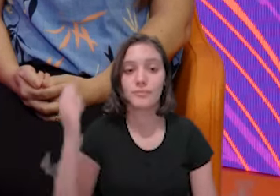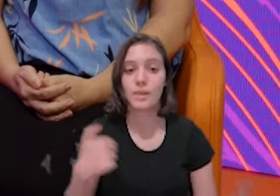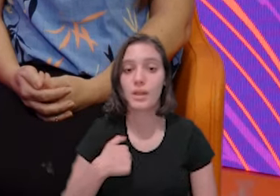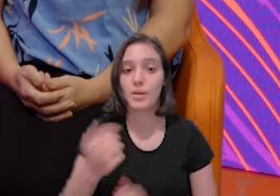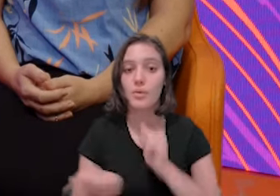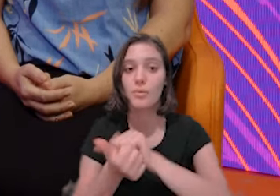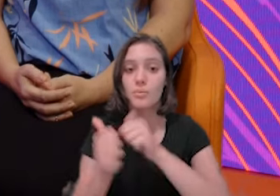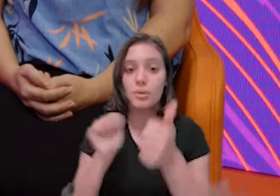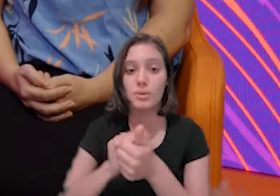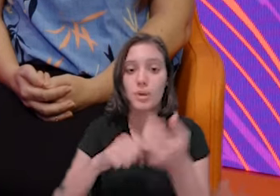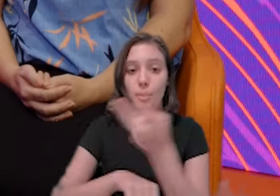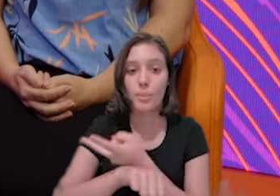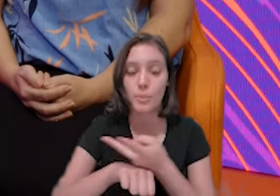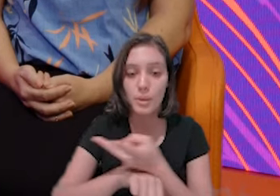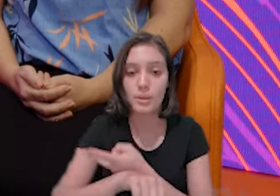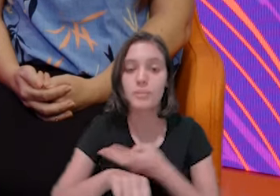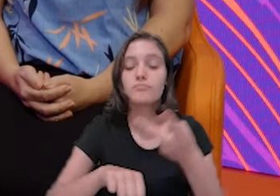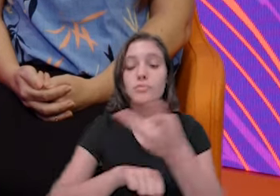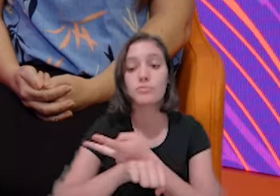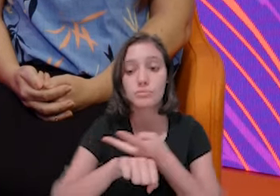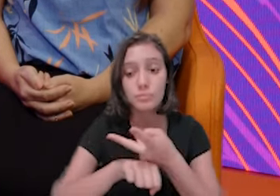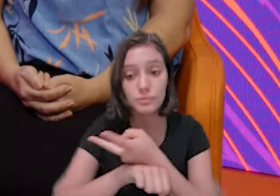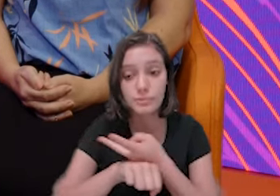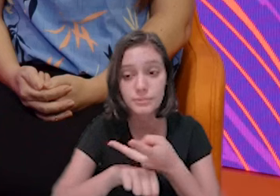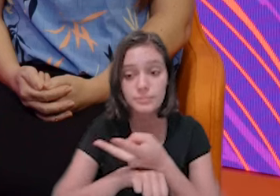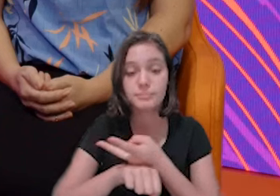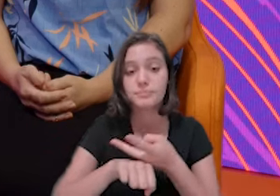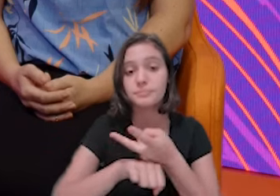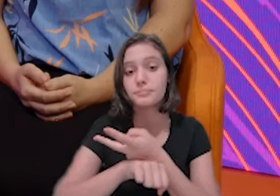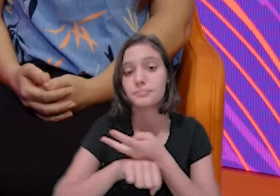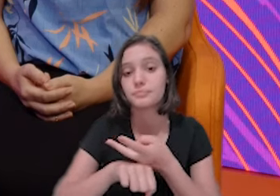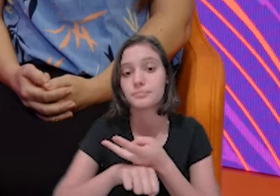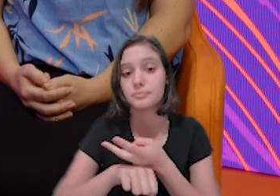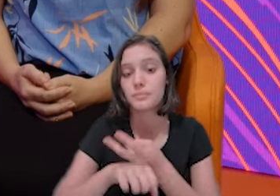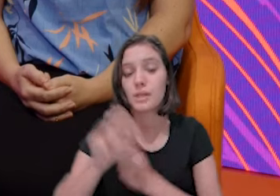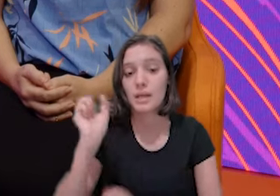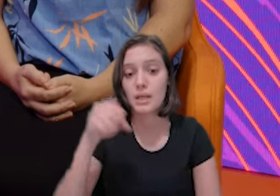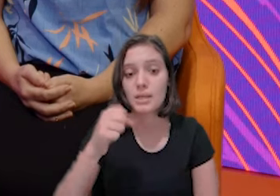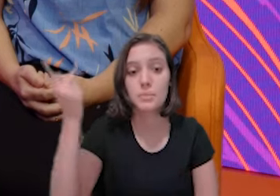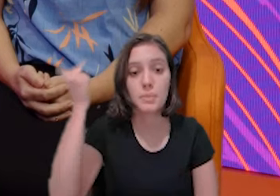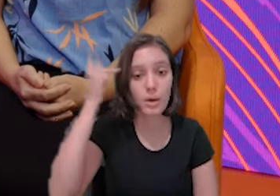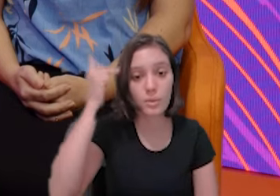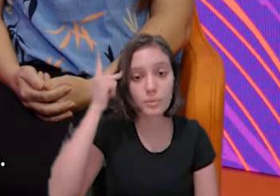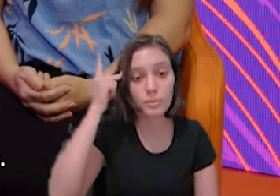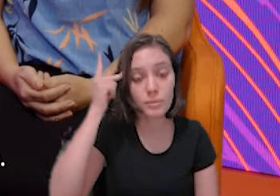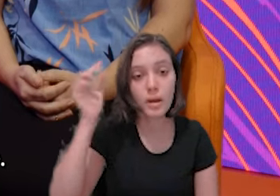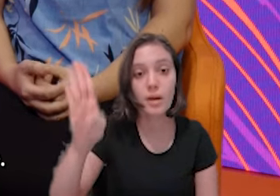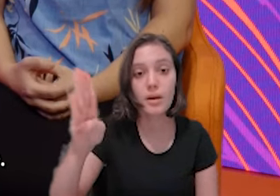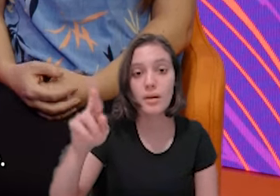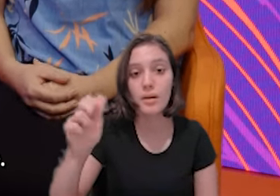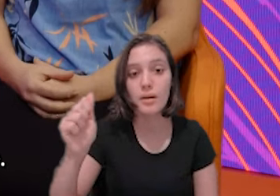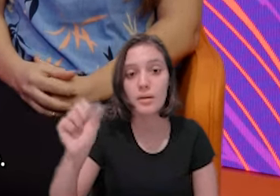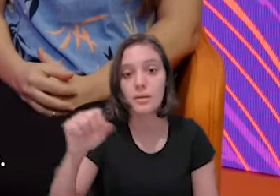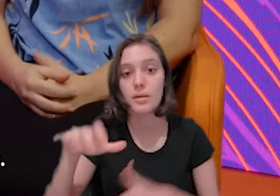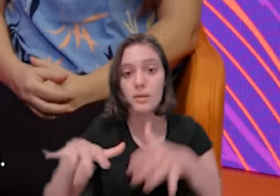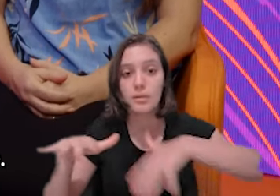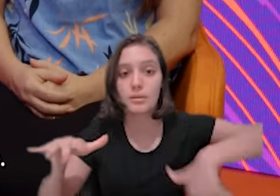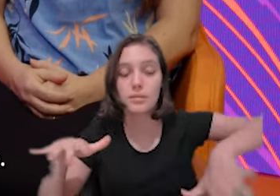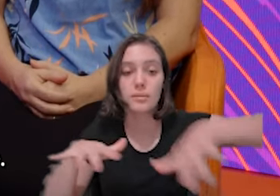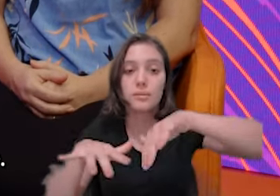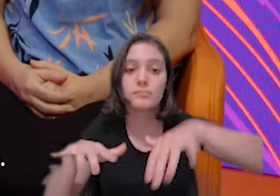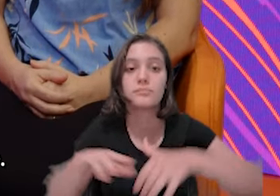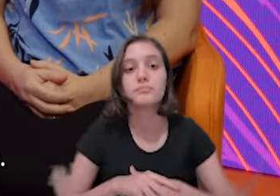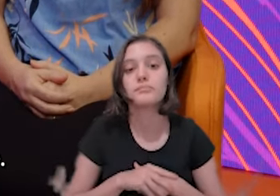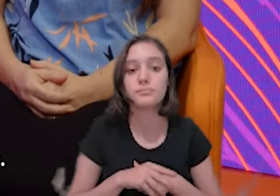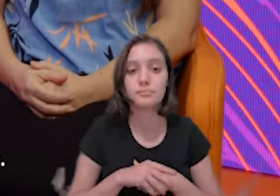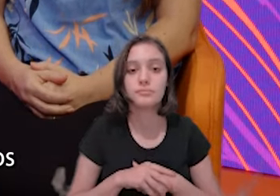estar aqui em São Paulo, no Brás, região. Venha no centro do imigrante. Ali temos tudo o